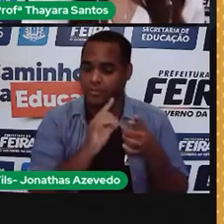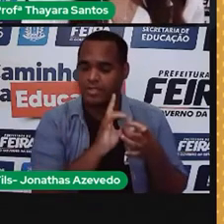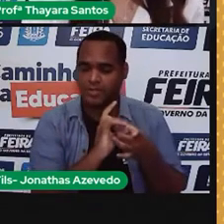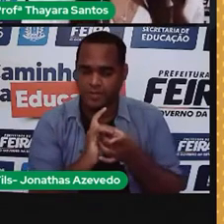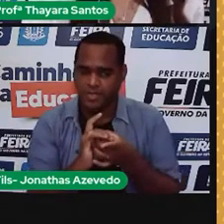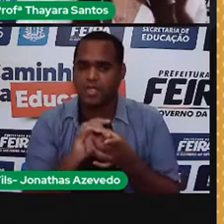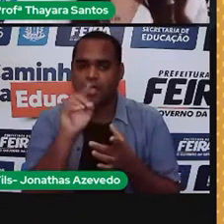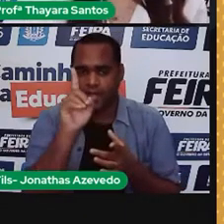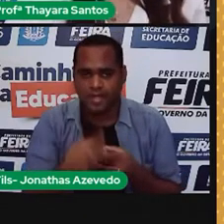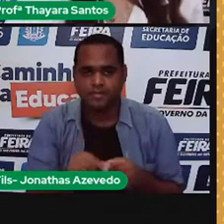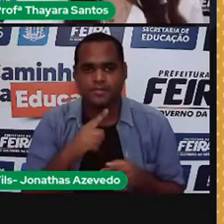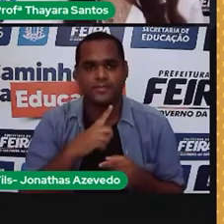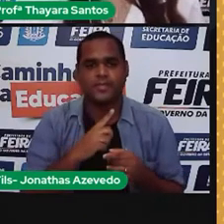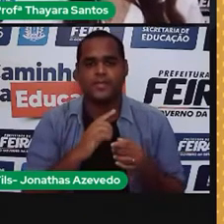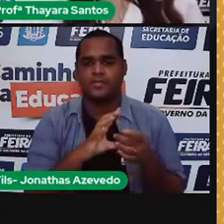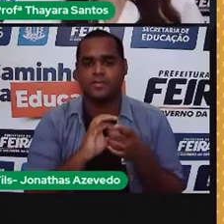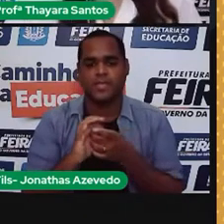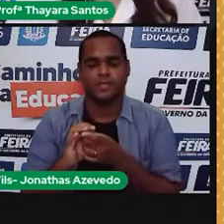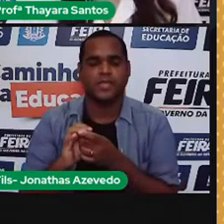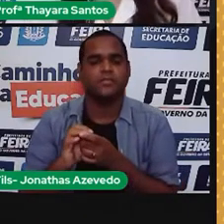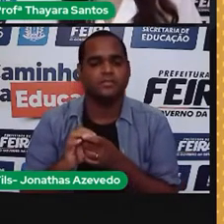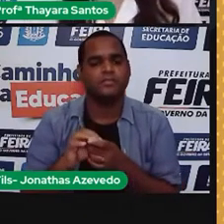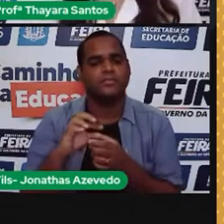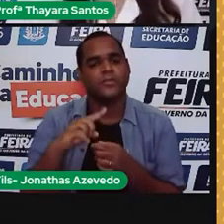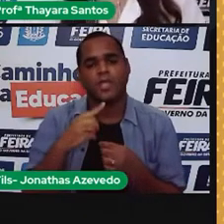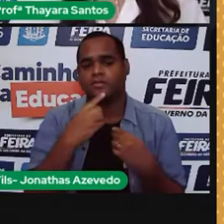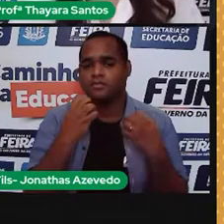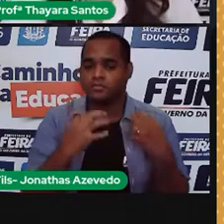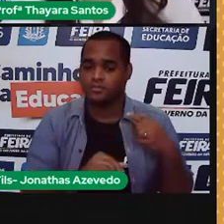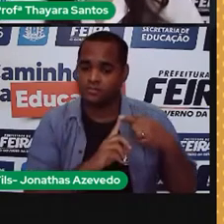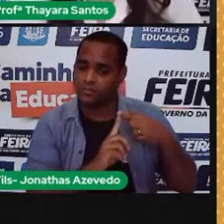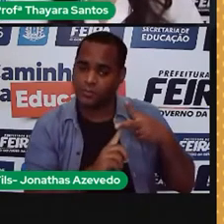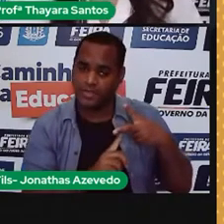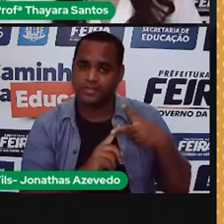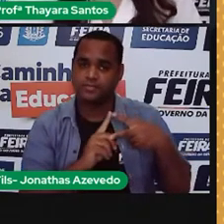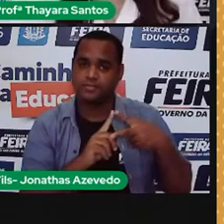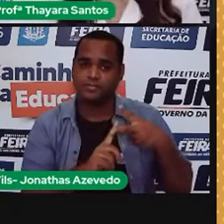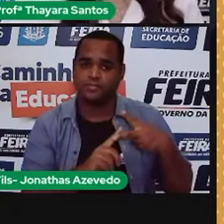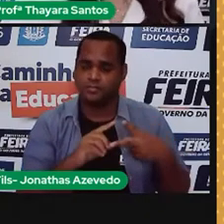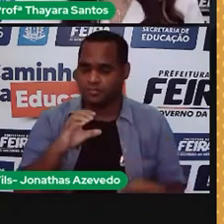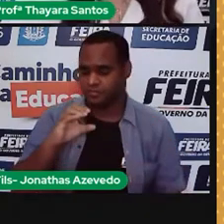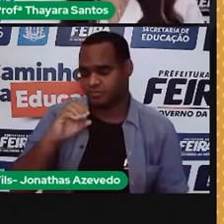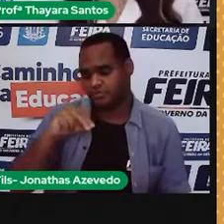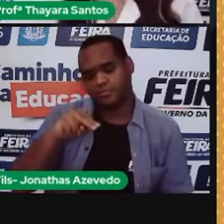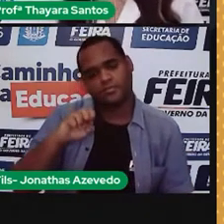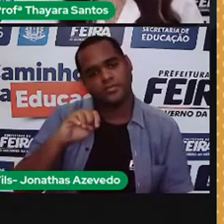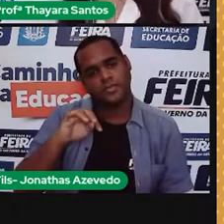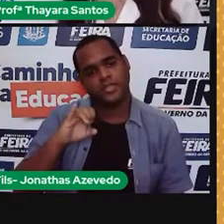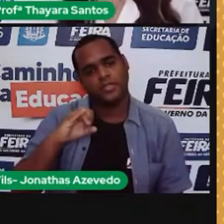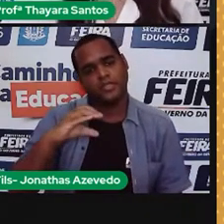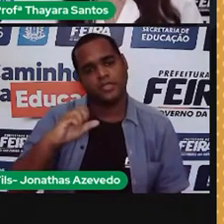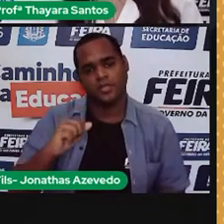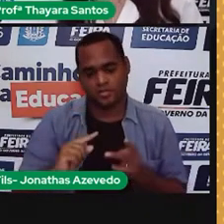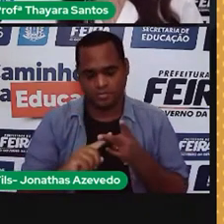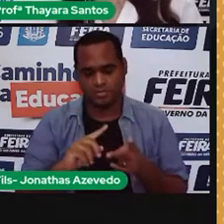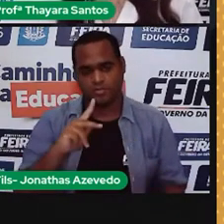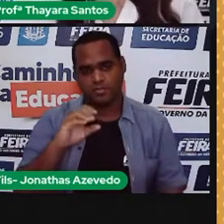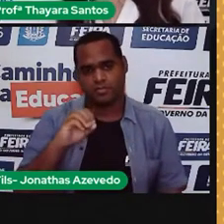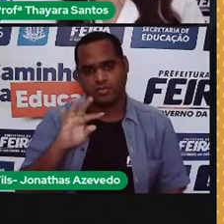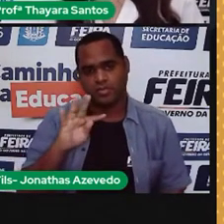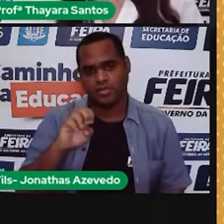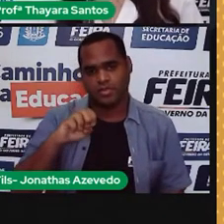mecânica. E a energia mecânica, a gente divide ela em dois tipos. A energia cinética e a energia potencial.